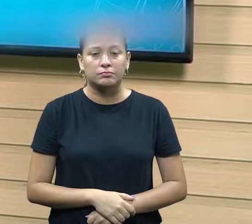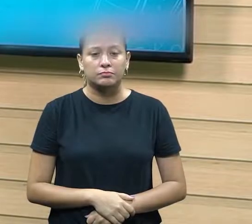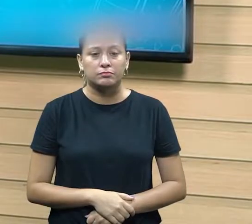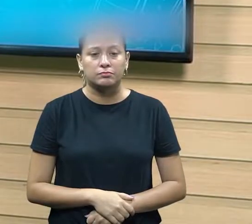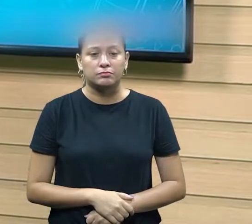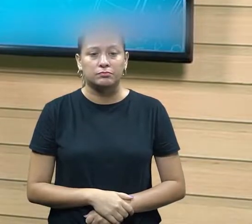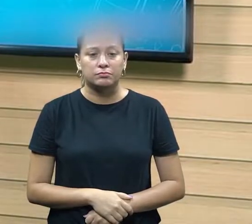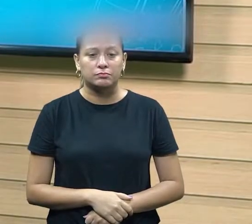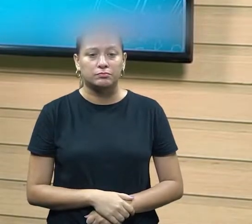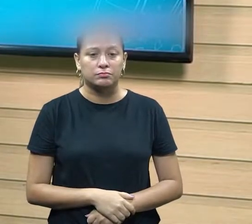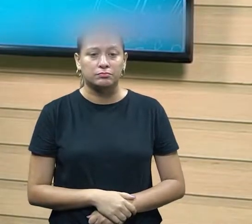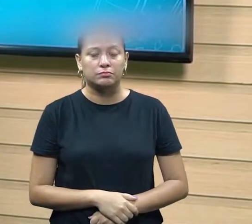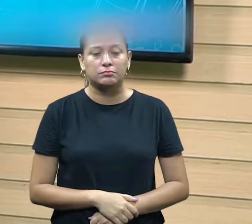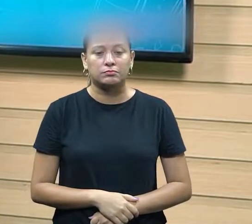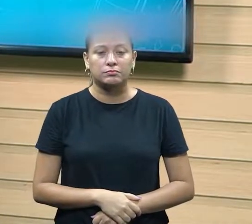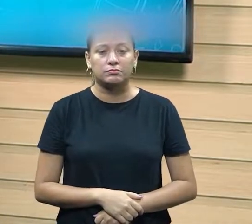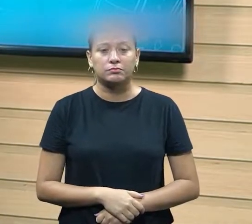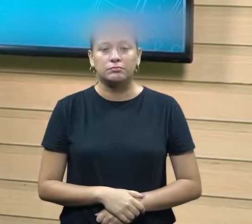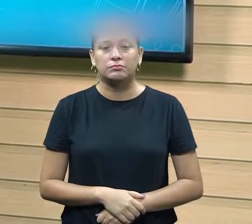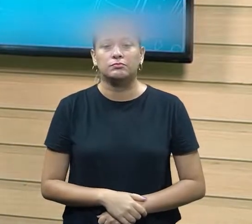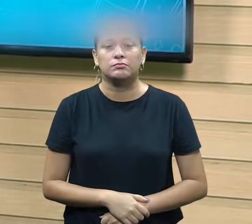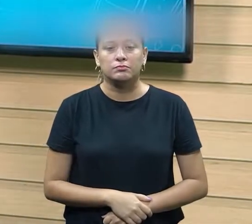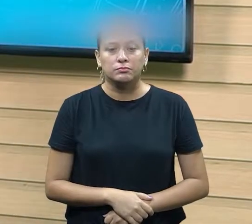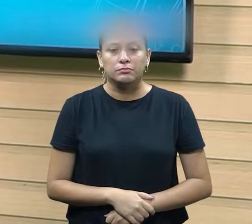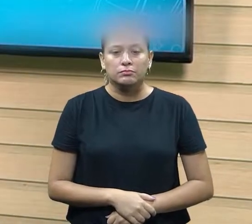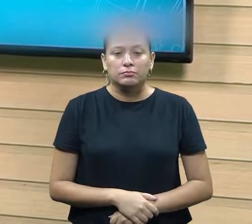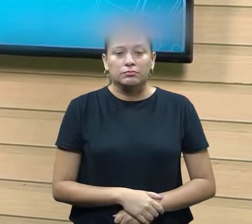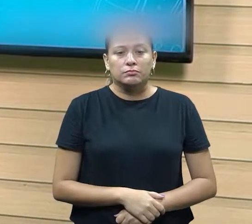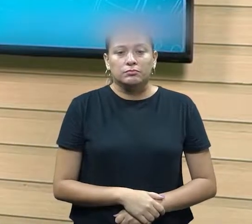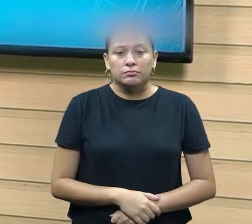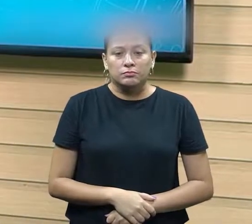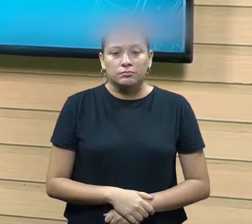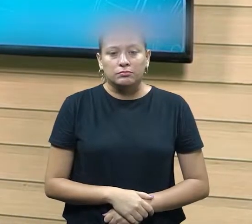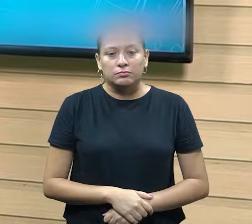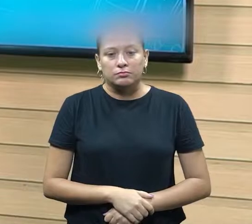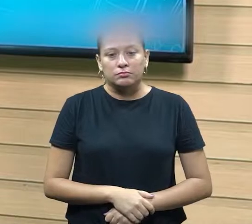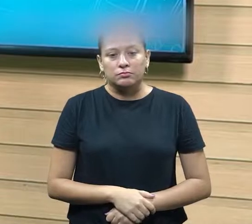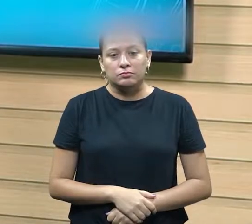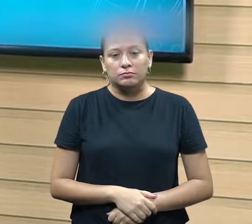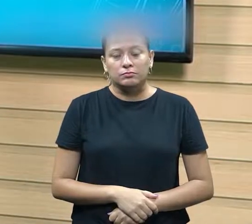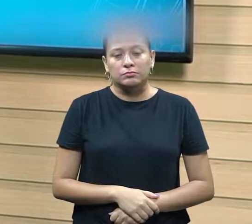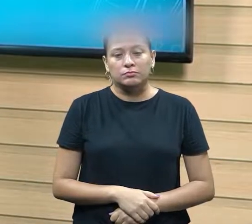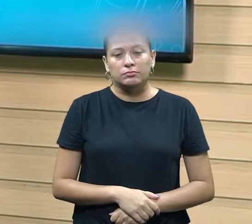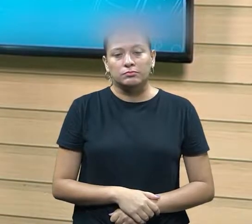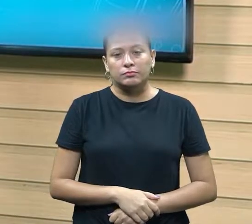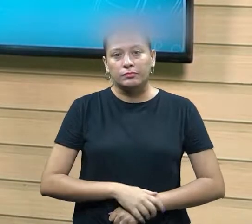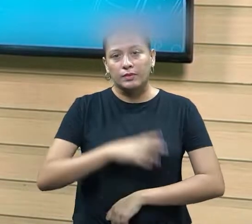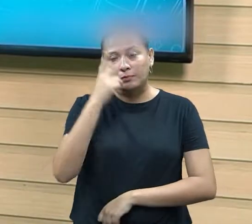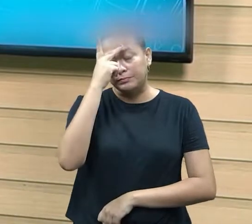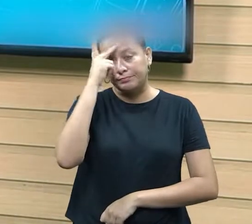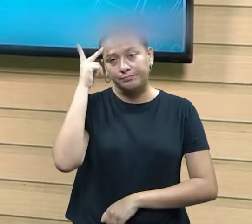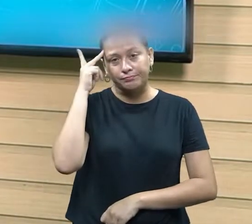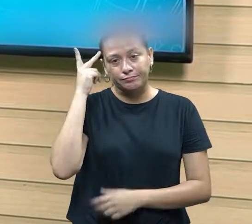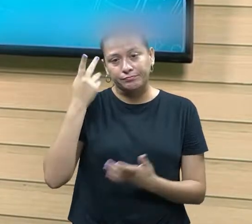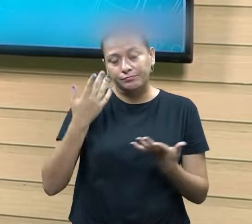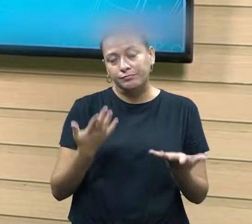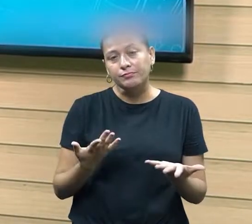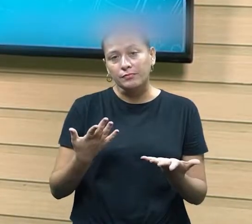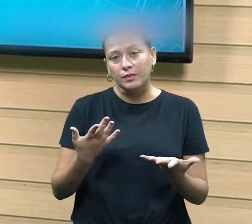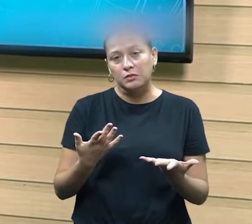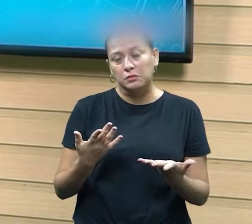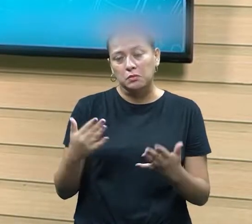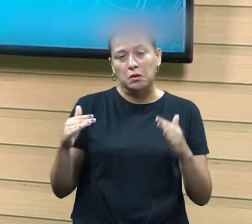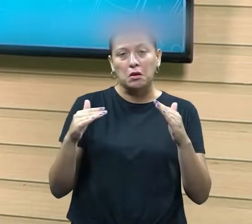e como a gente tem visto que algumas pessoas não compreendem o ser humano vamos dizer a pessoa que está em condição de rua